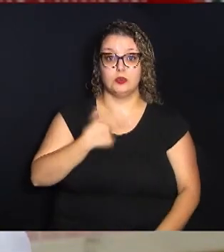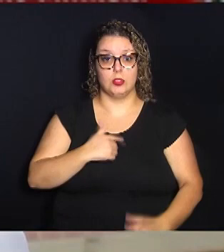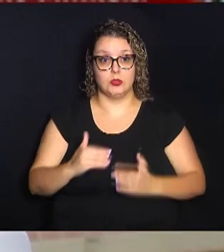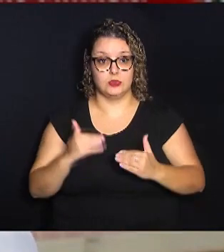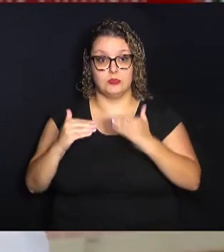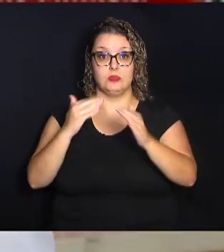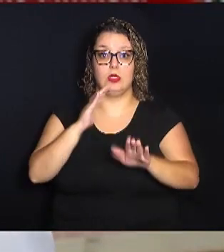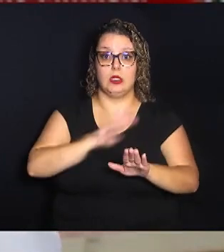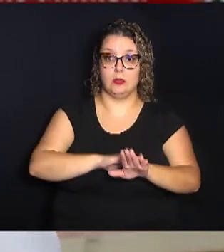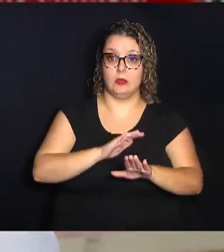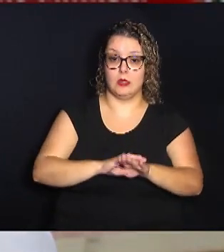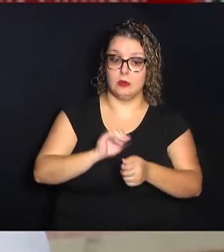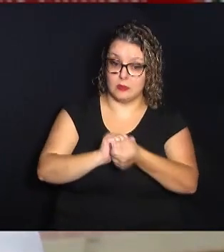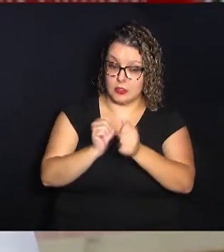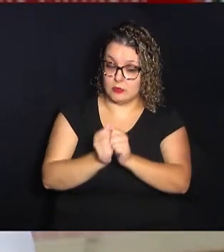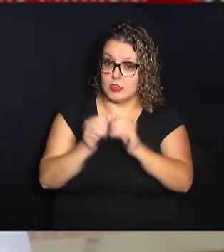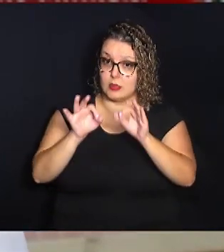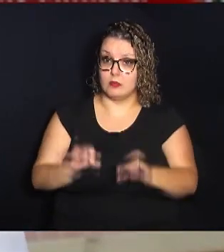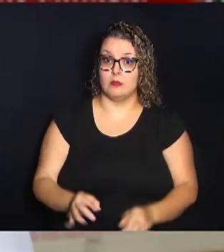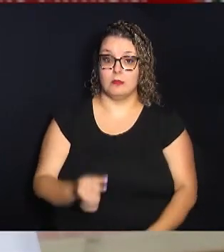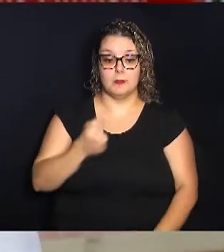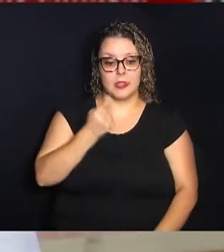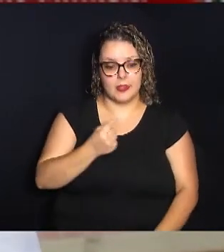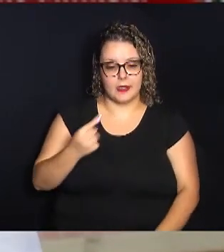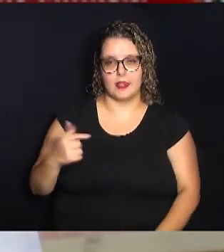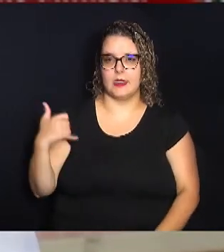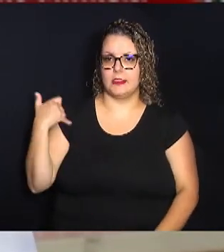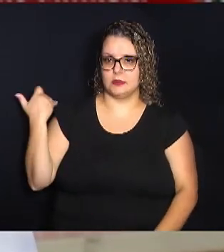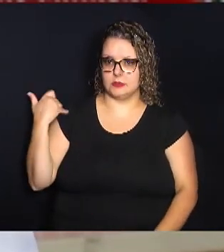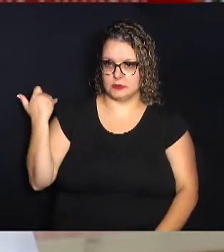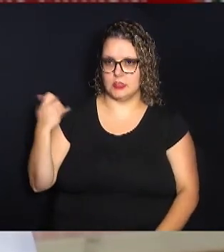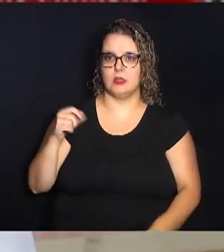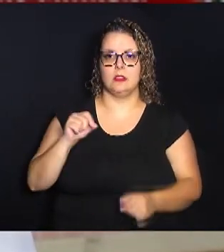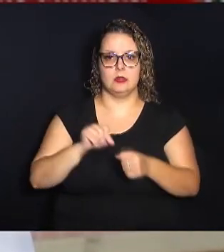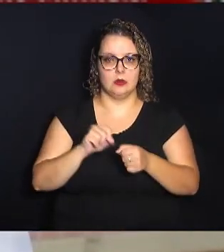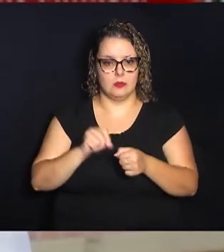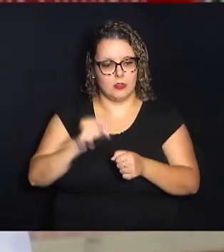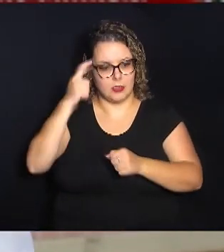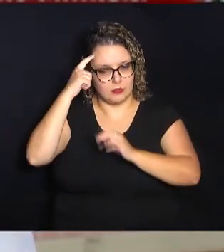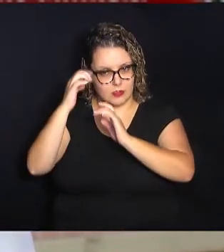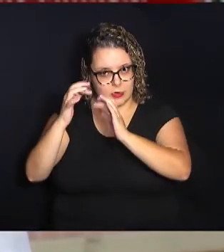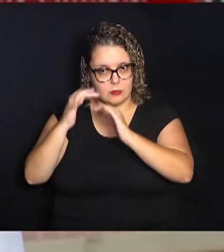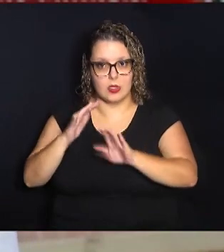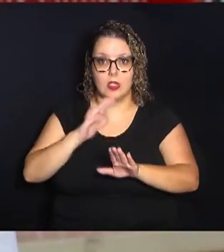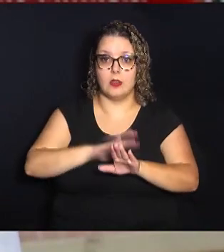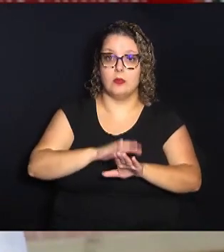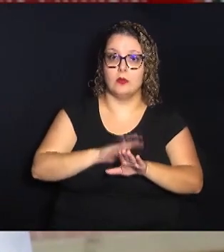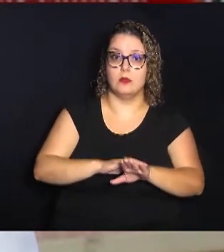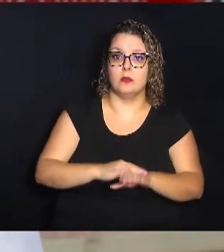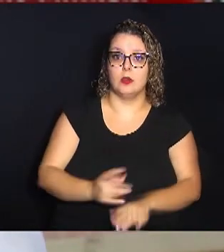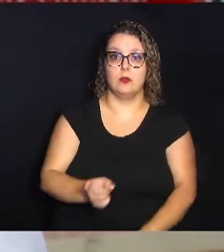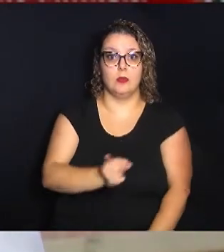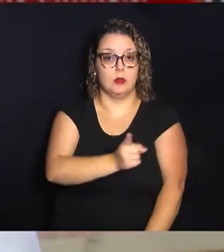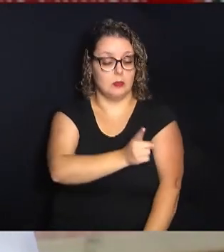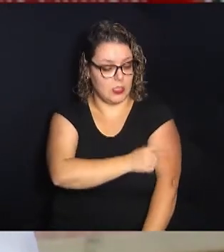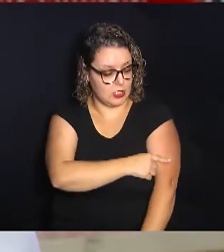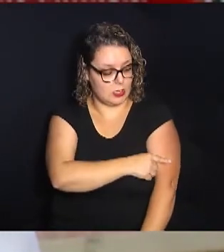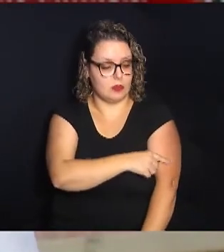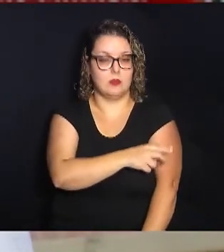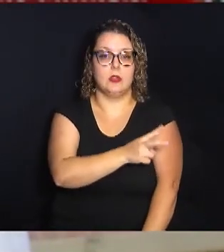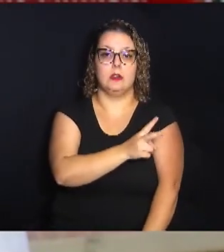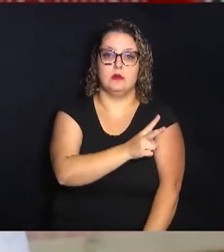adequadas para cada faixa etária. Então, são feitos e pensado ações para o primeiro ano, e aí,